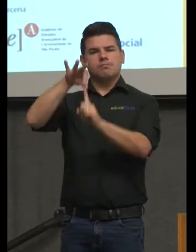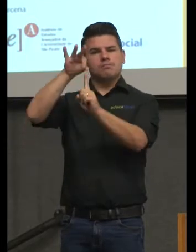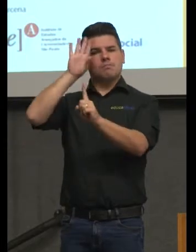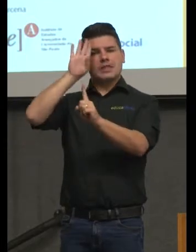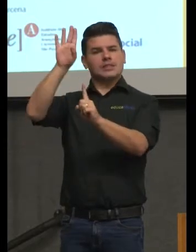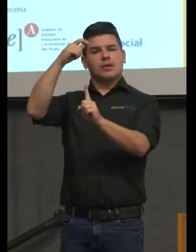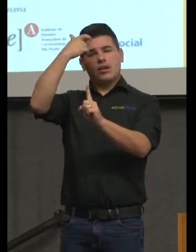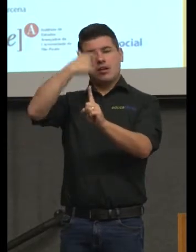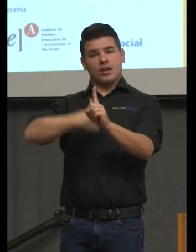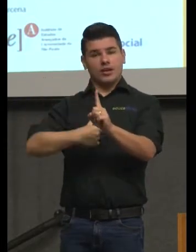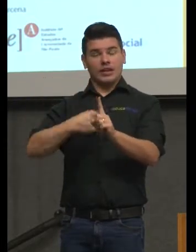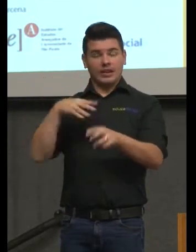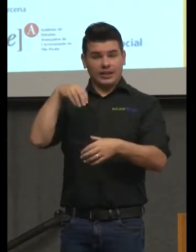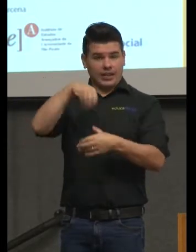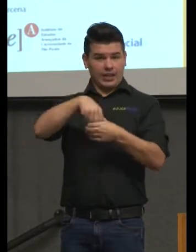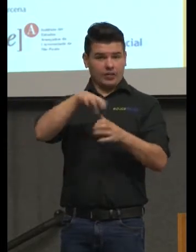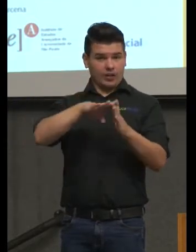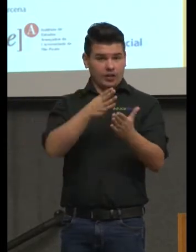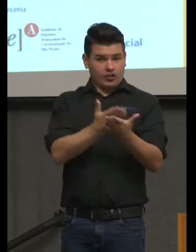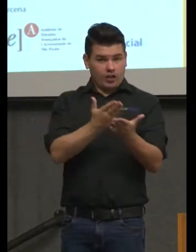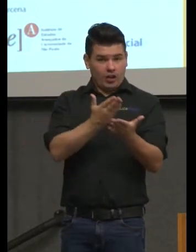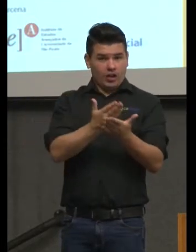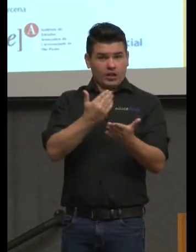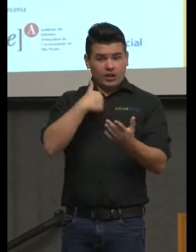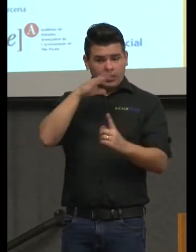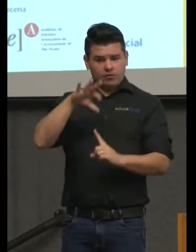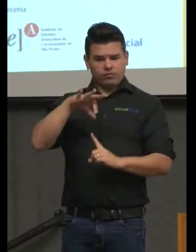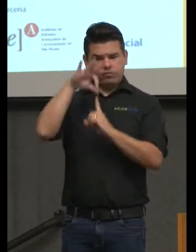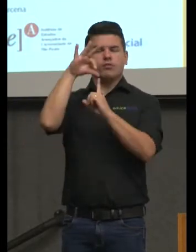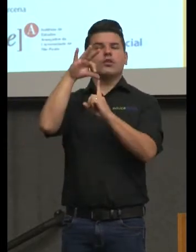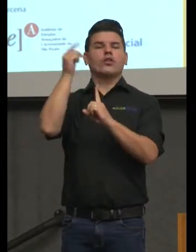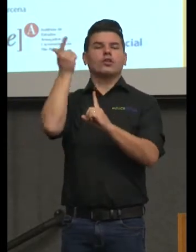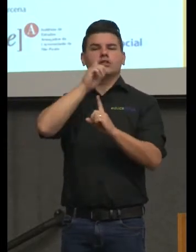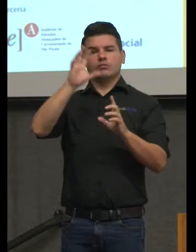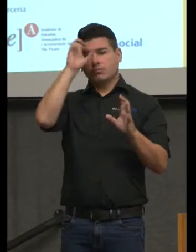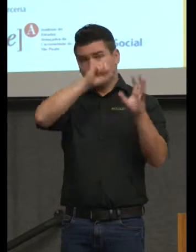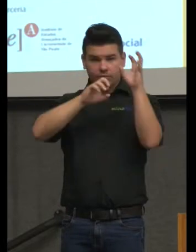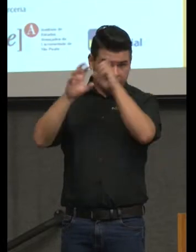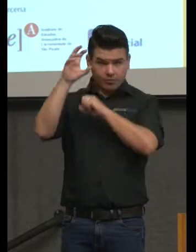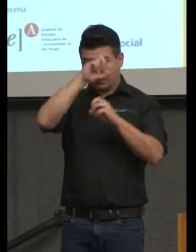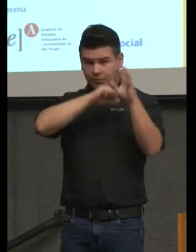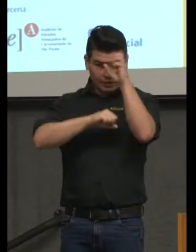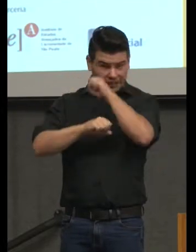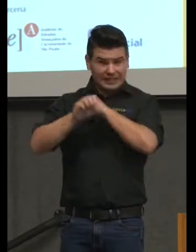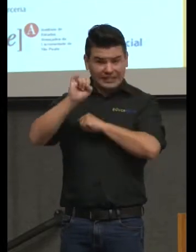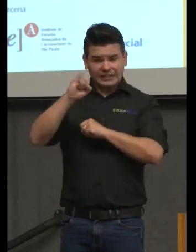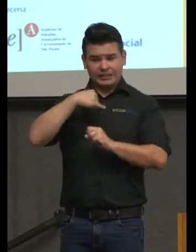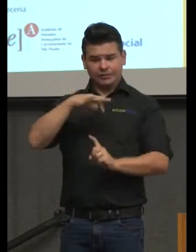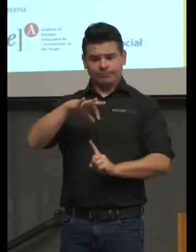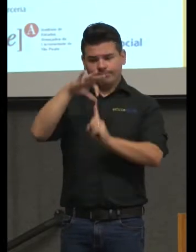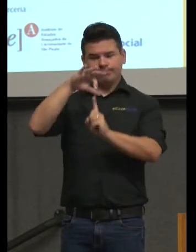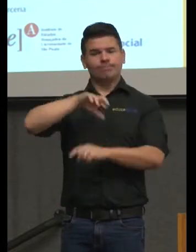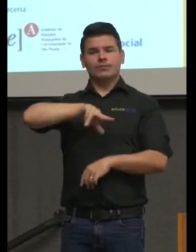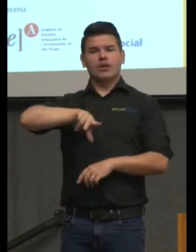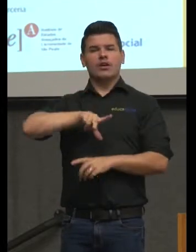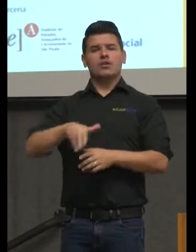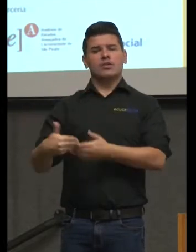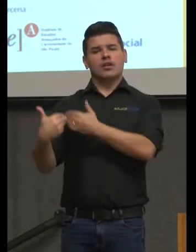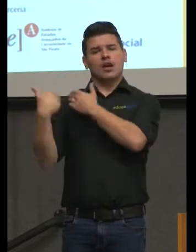aprendizado escolar ou você não desenvolve autonomia e responsabilidade. Mas cadê o